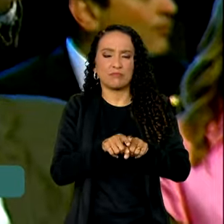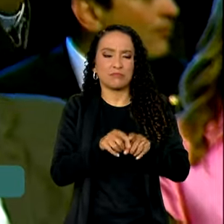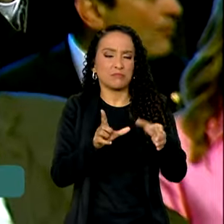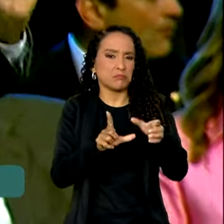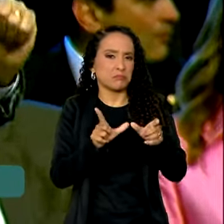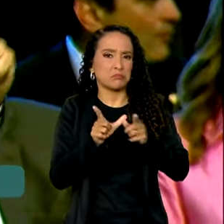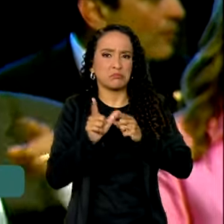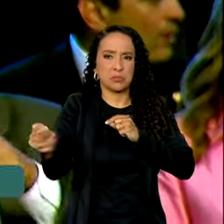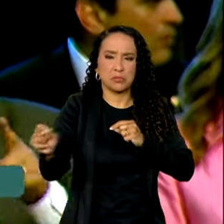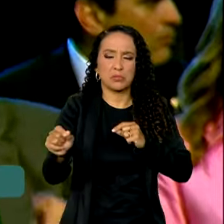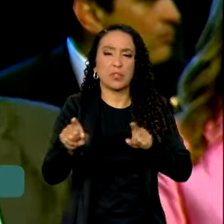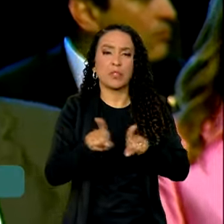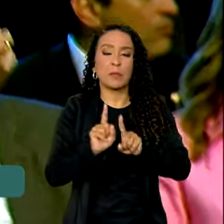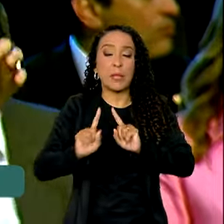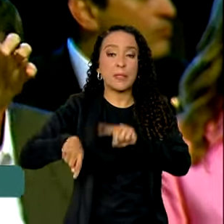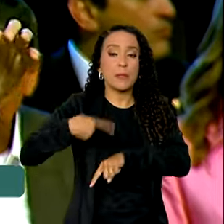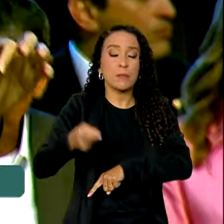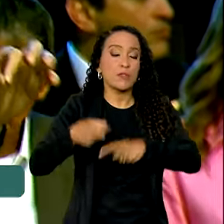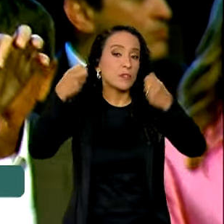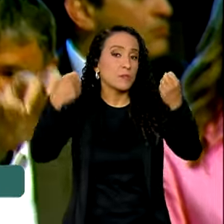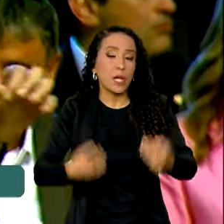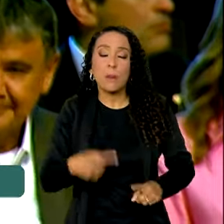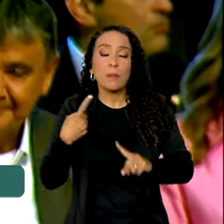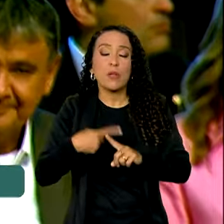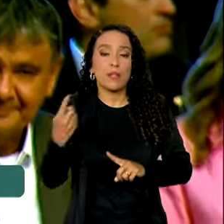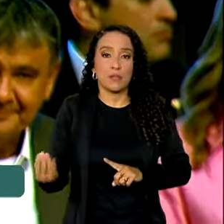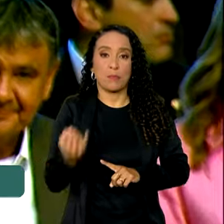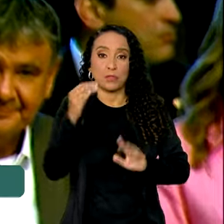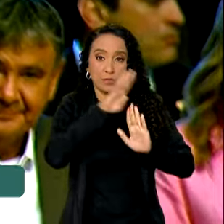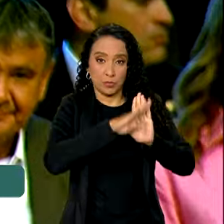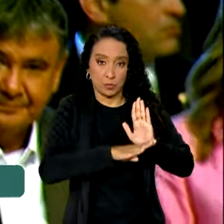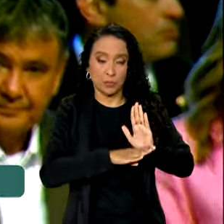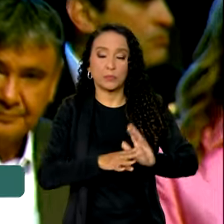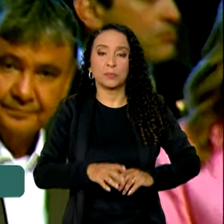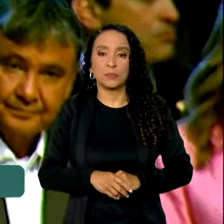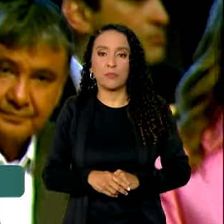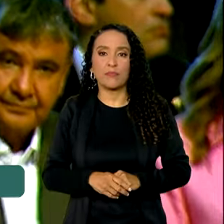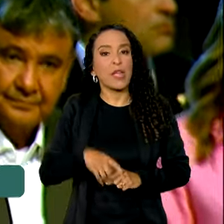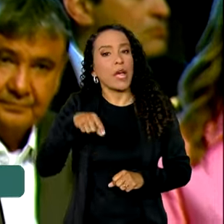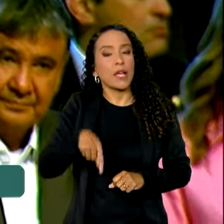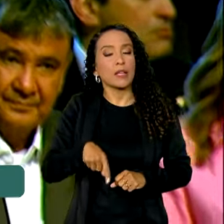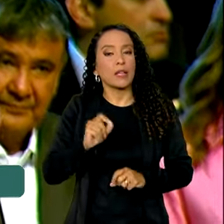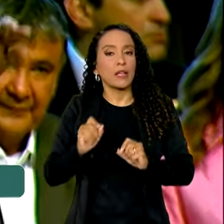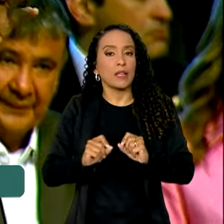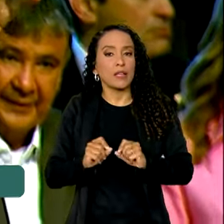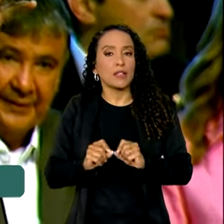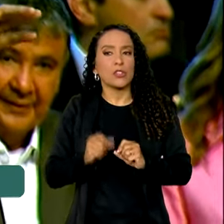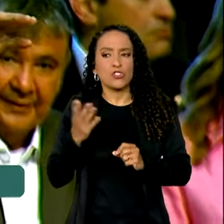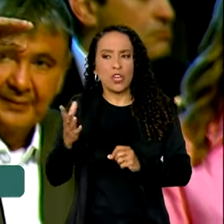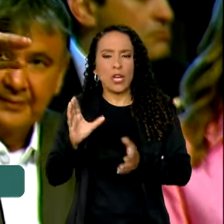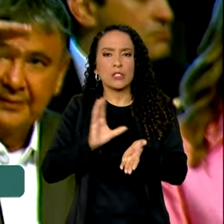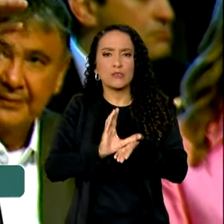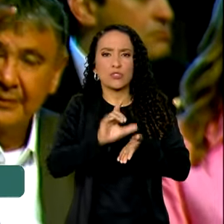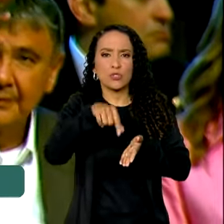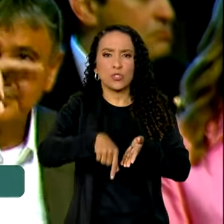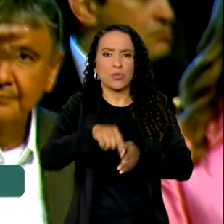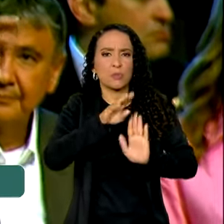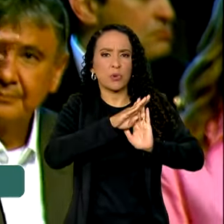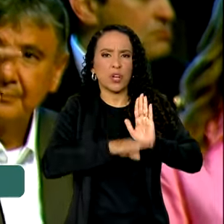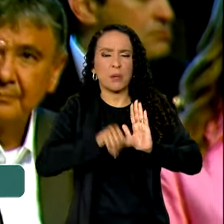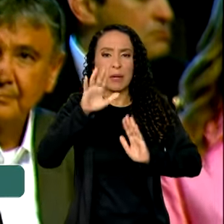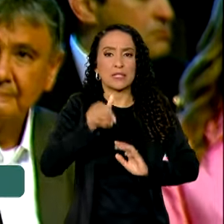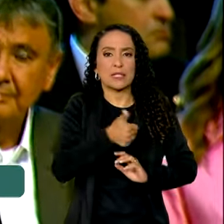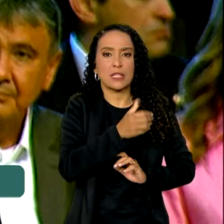E daqui a pouco eu vou falar por que é importante esse programa. Aqui, presidente, o senhor já investiu nesse programa mais de